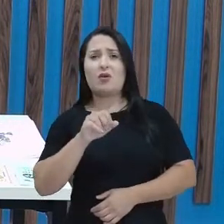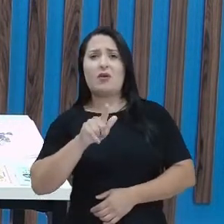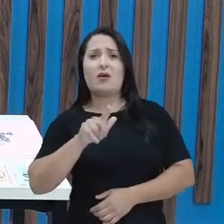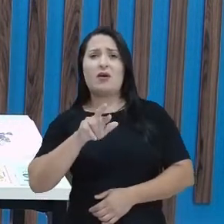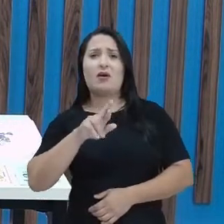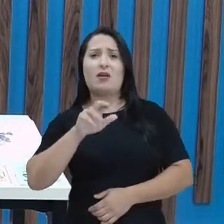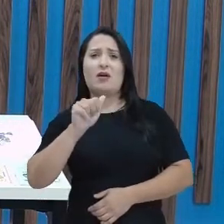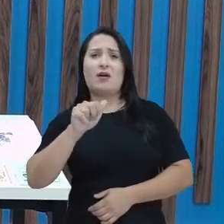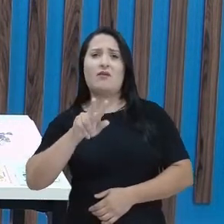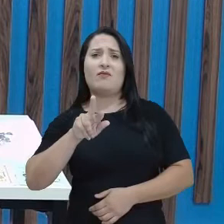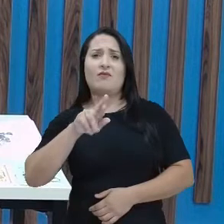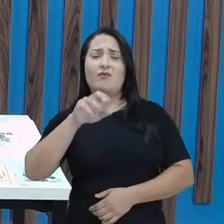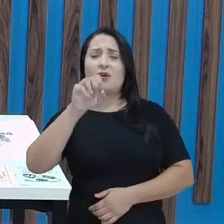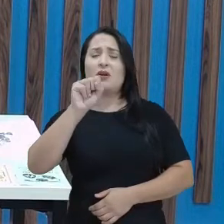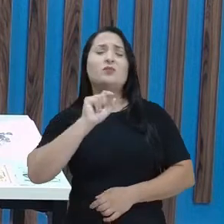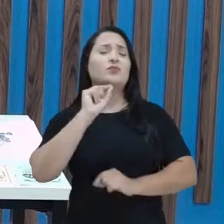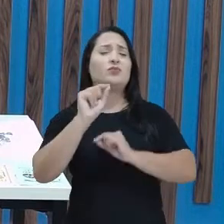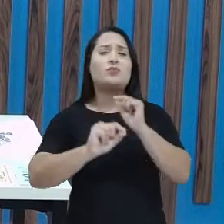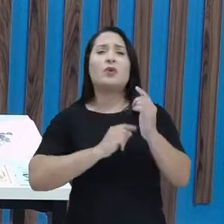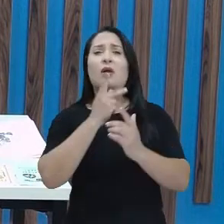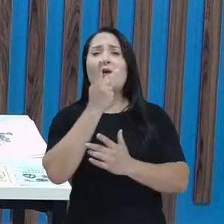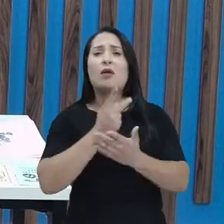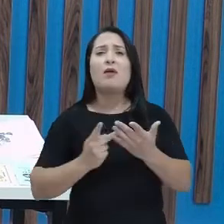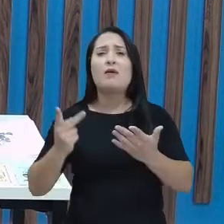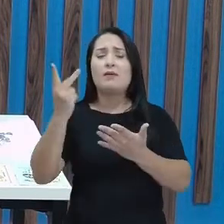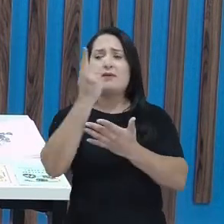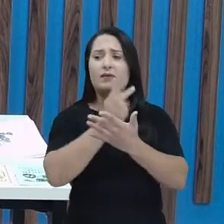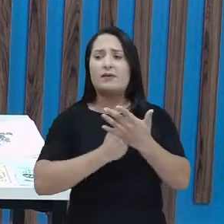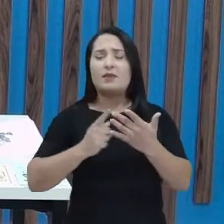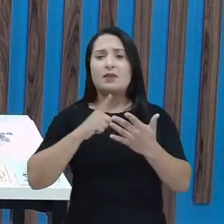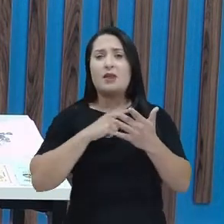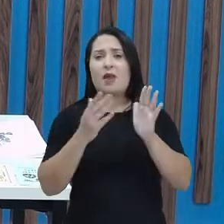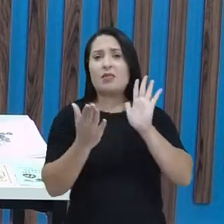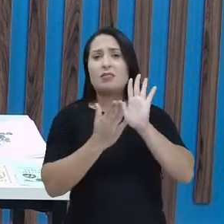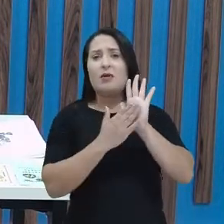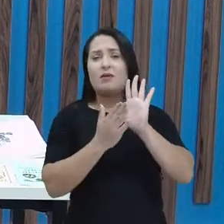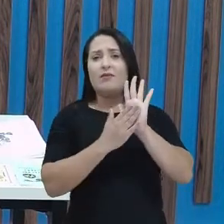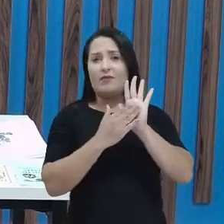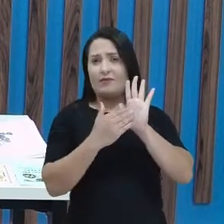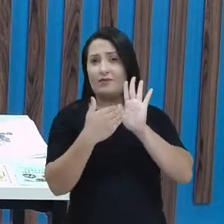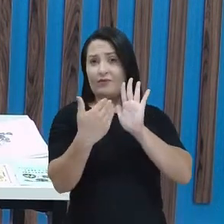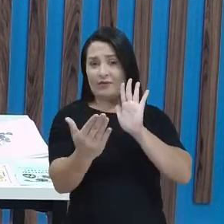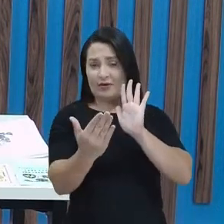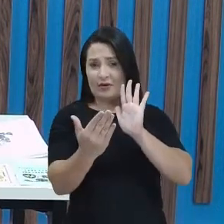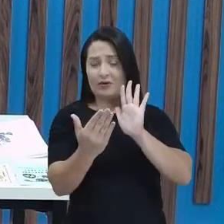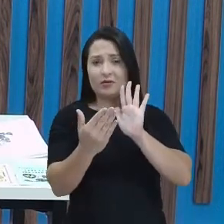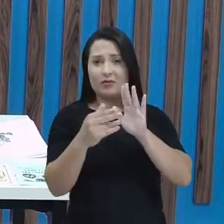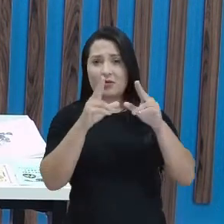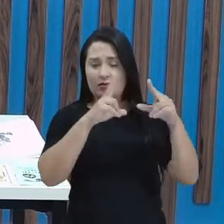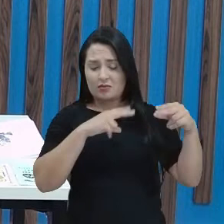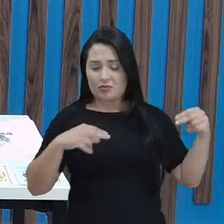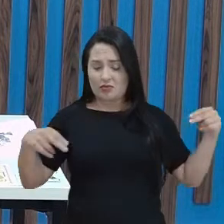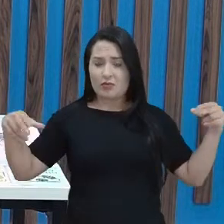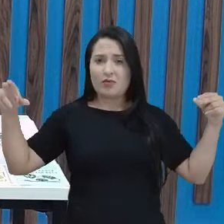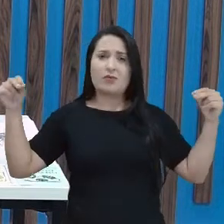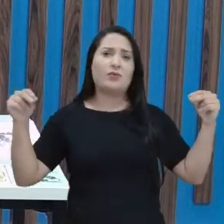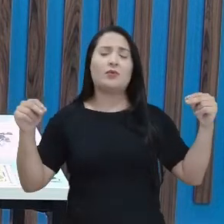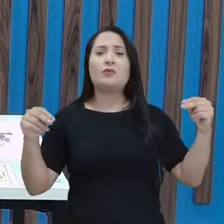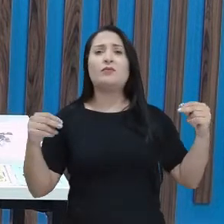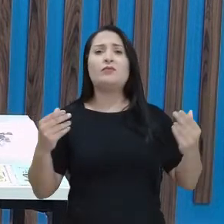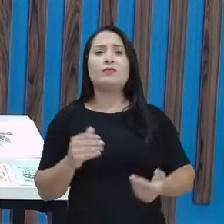Xilogravura é aquela imagem que vem aqui, olha, na frente do cordel, tá certo? Como que essas